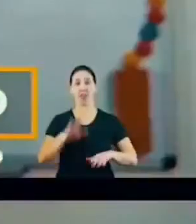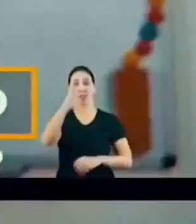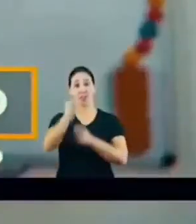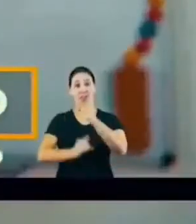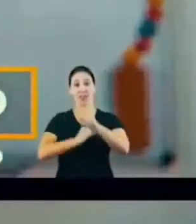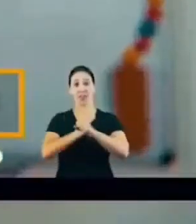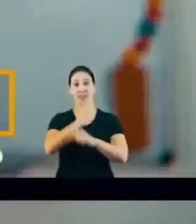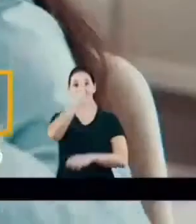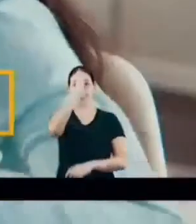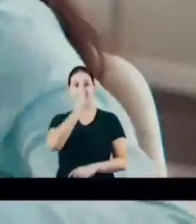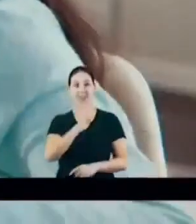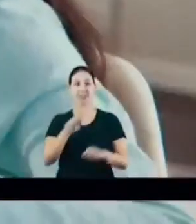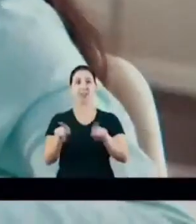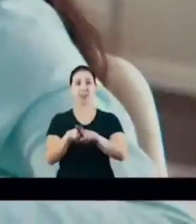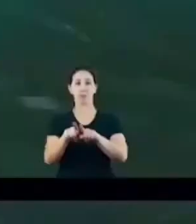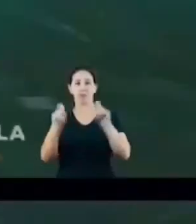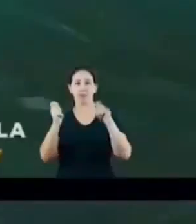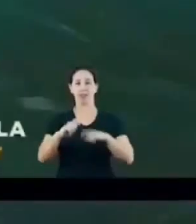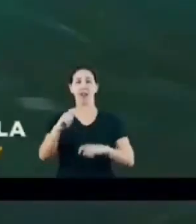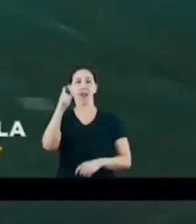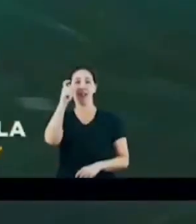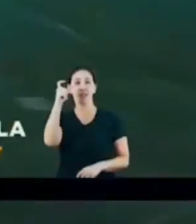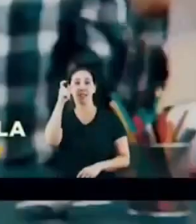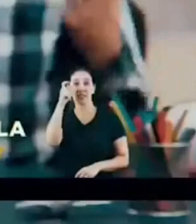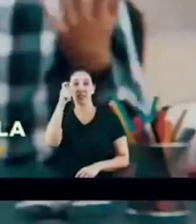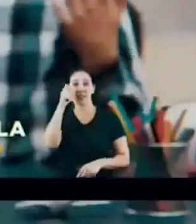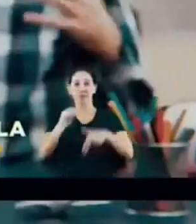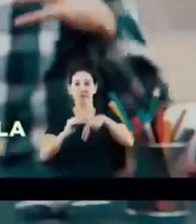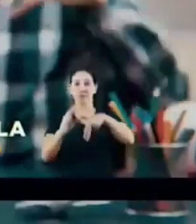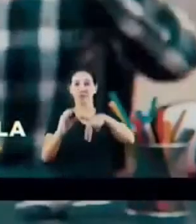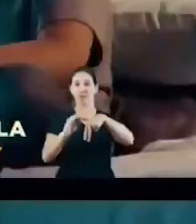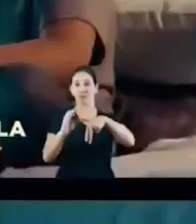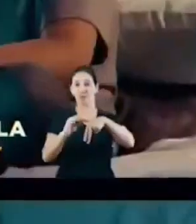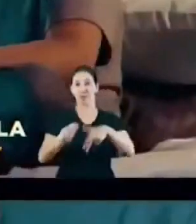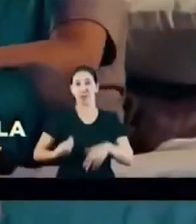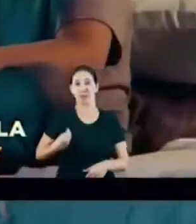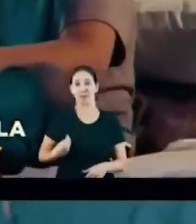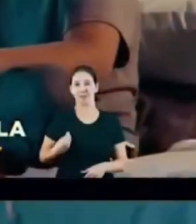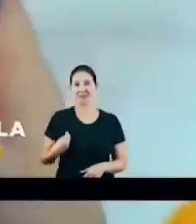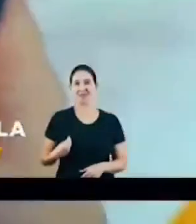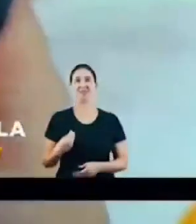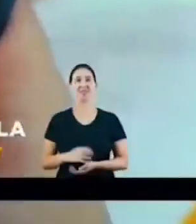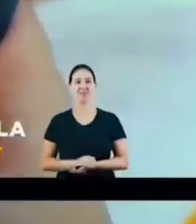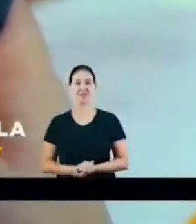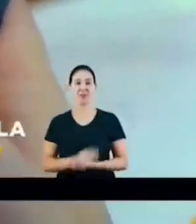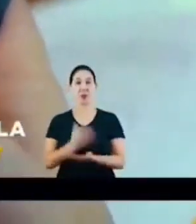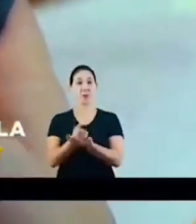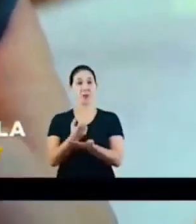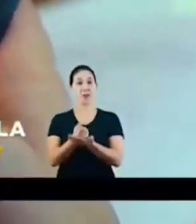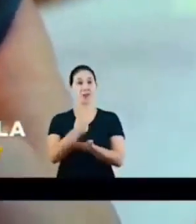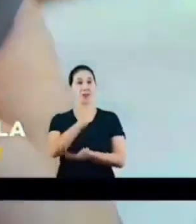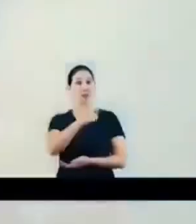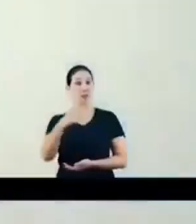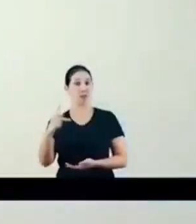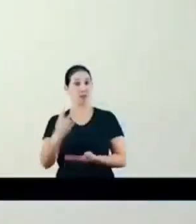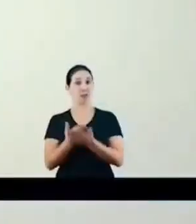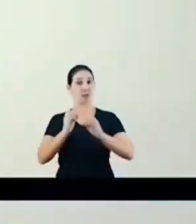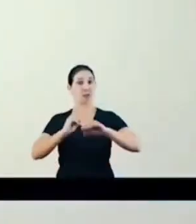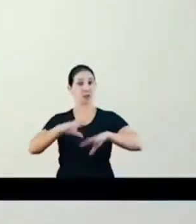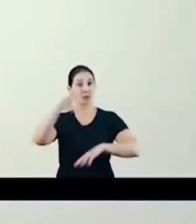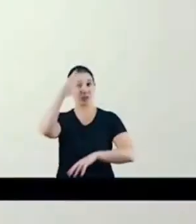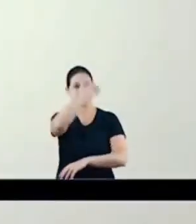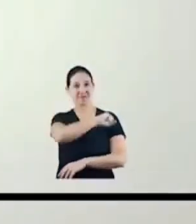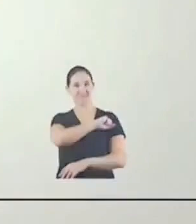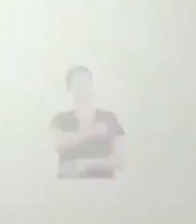gratuito e você ainda pode assistir às aulas ao vivo nos canais digitais da TV Cultura. Baixe o aplicativo e